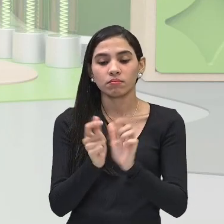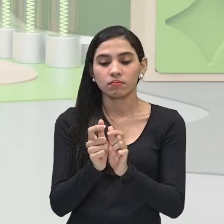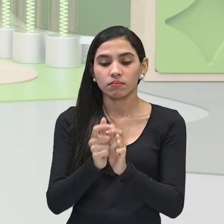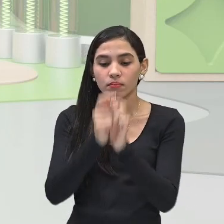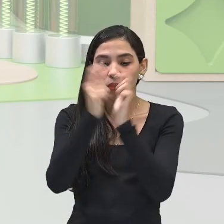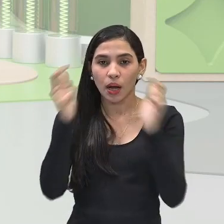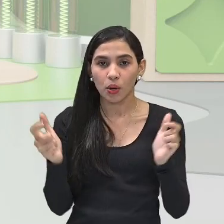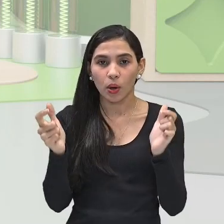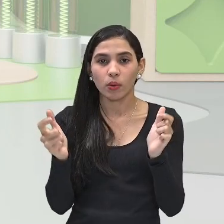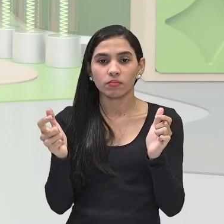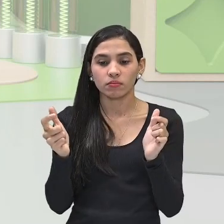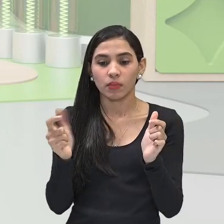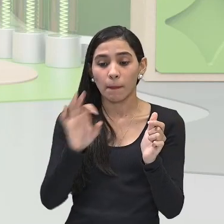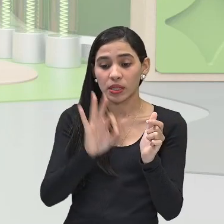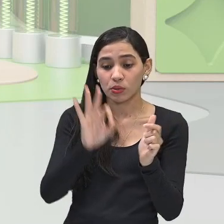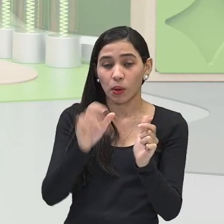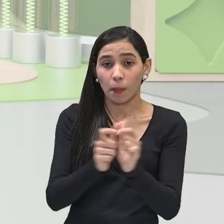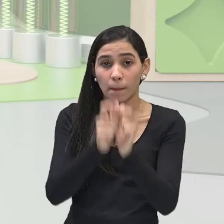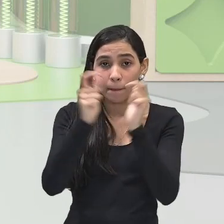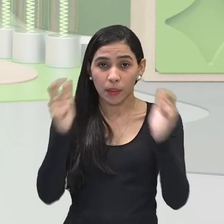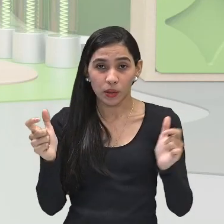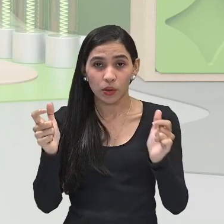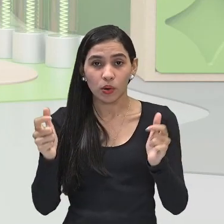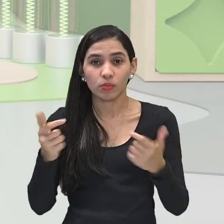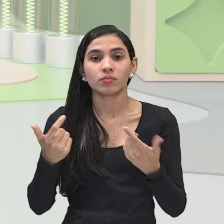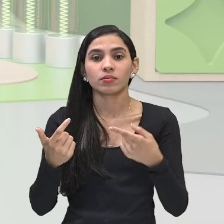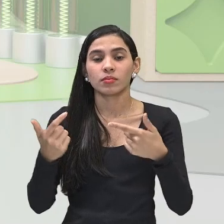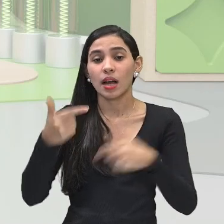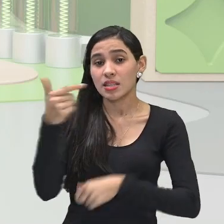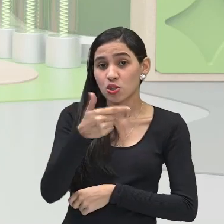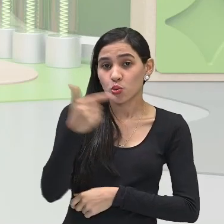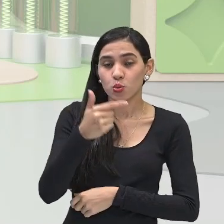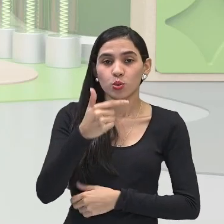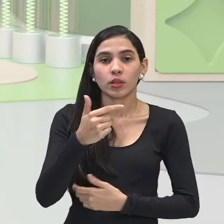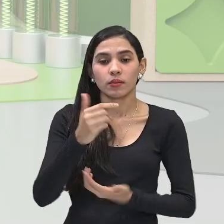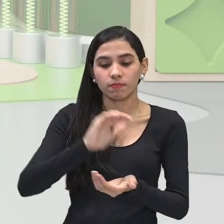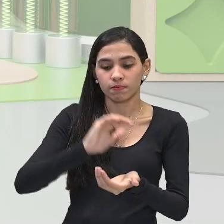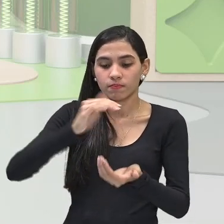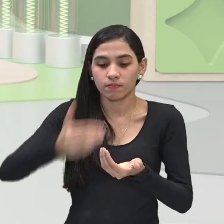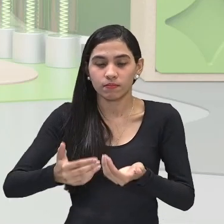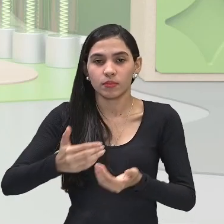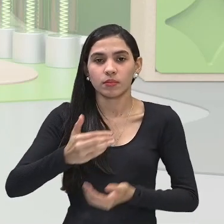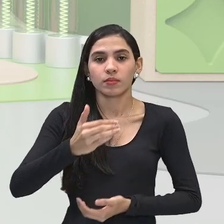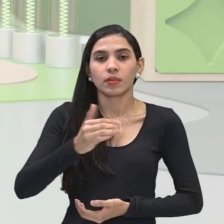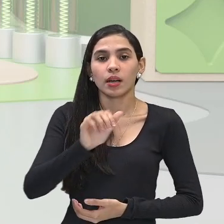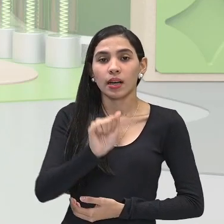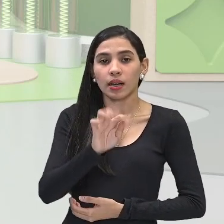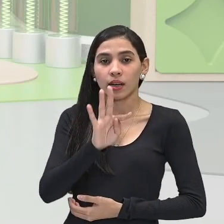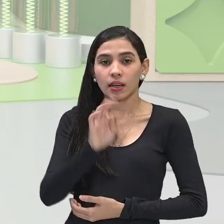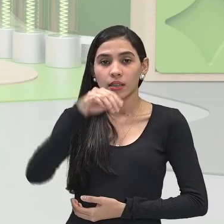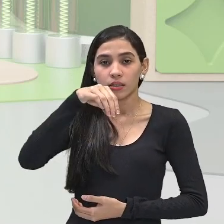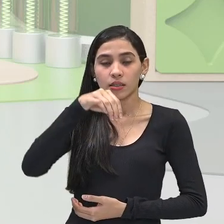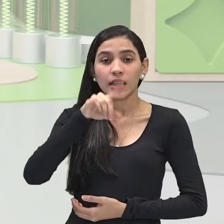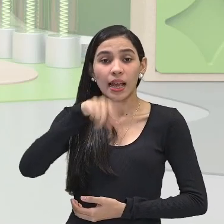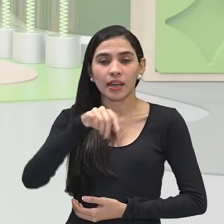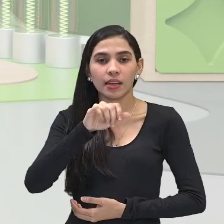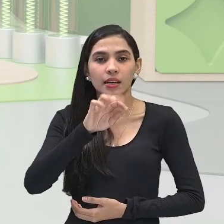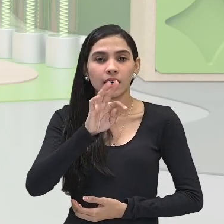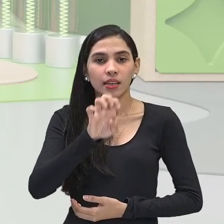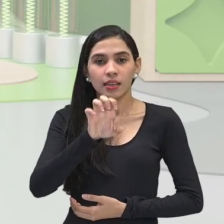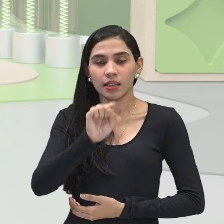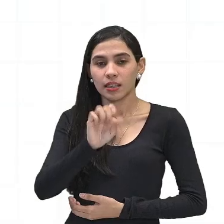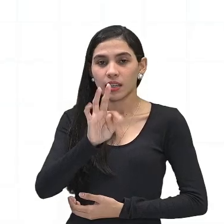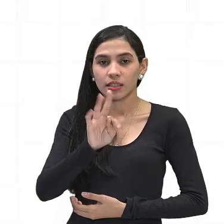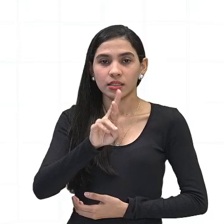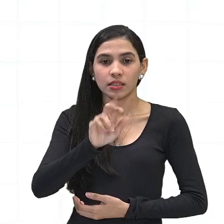percentual, está na segunda camada da atmosfera, que já é a estratosfera. Vamos ver aí,